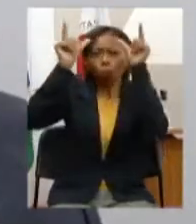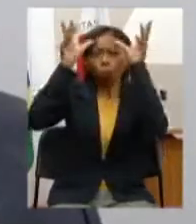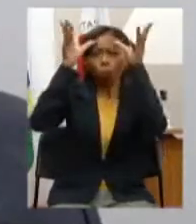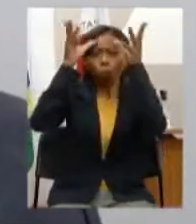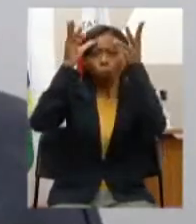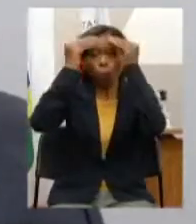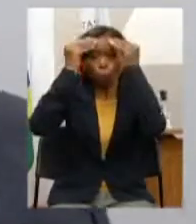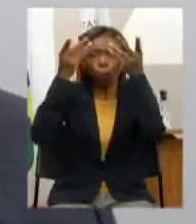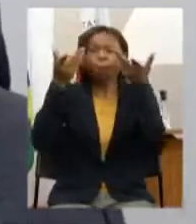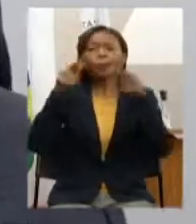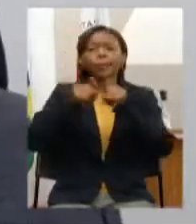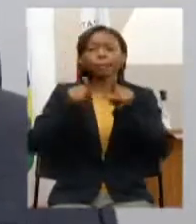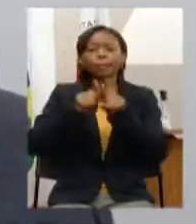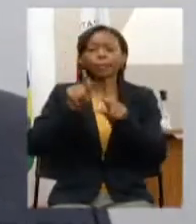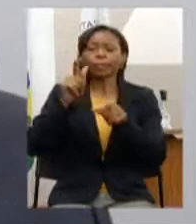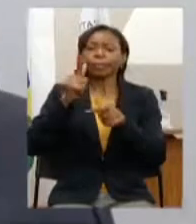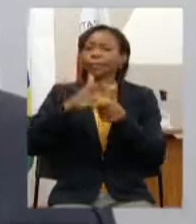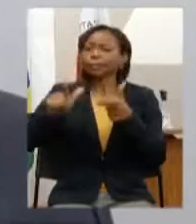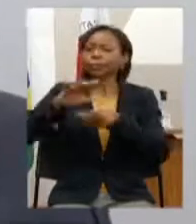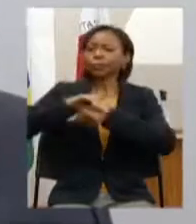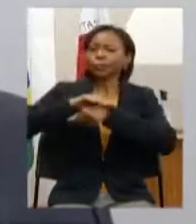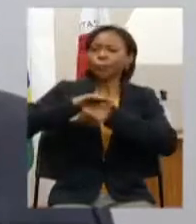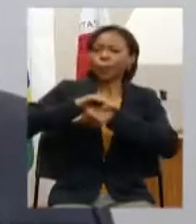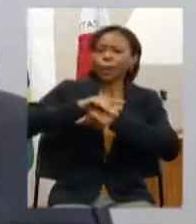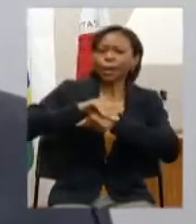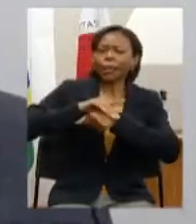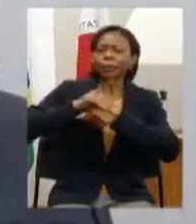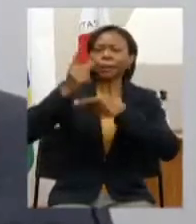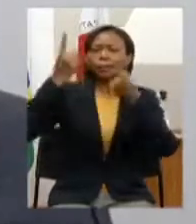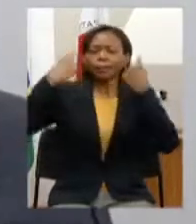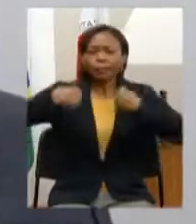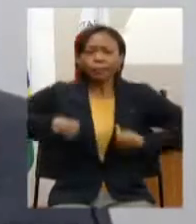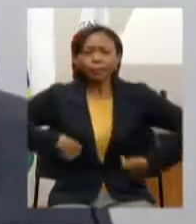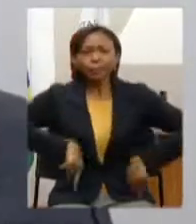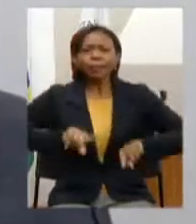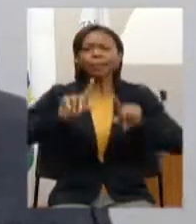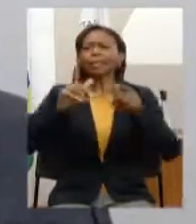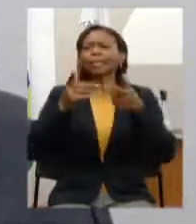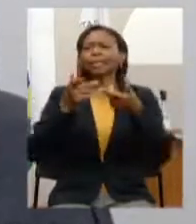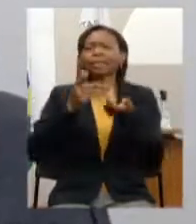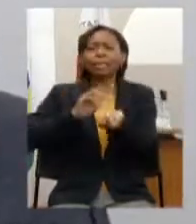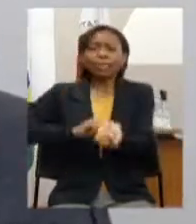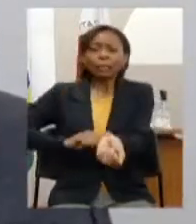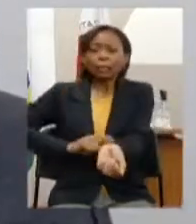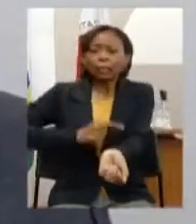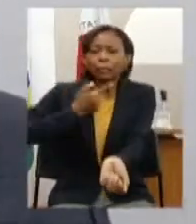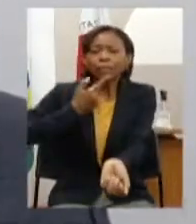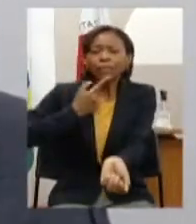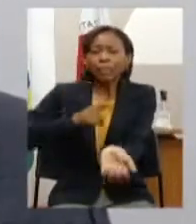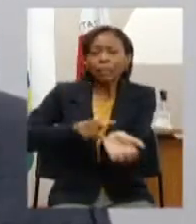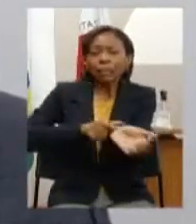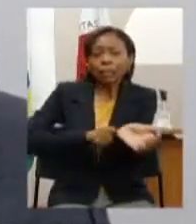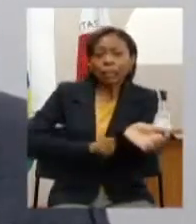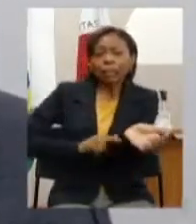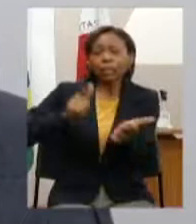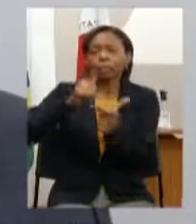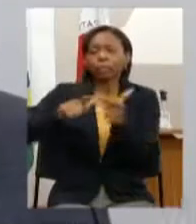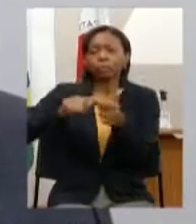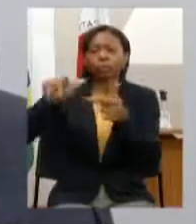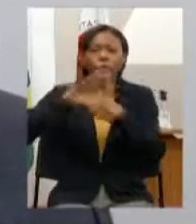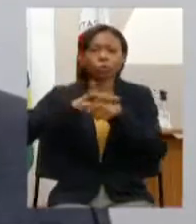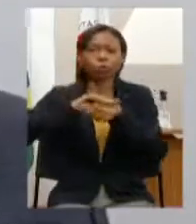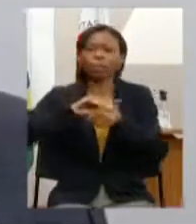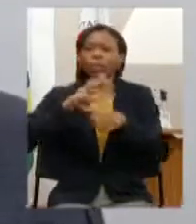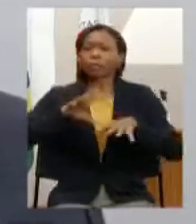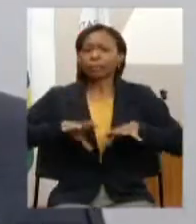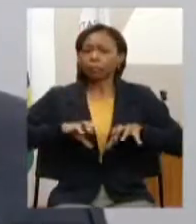neurodegenerativas abortamento linfomas leucemias câncer dentre vários outros efeitos